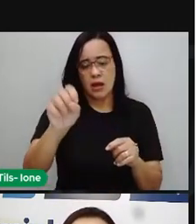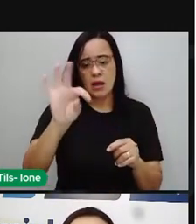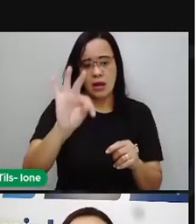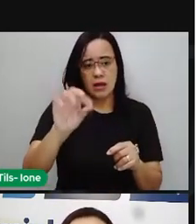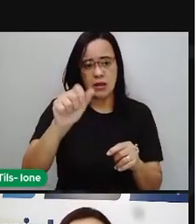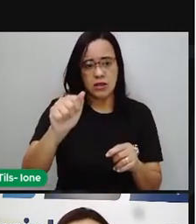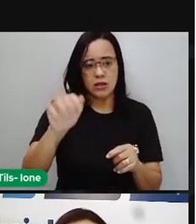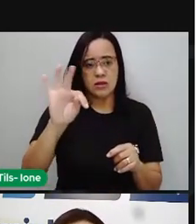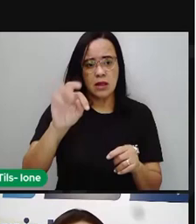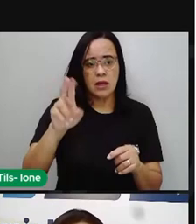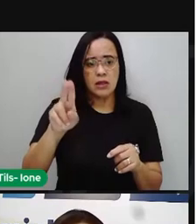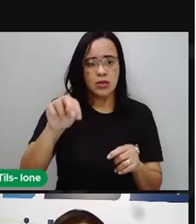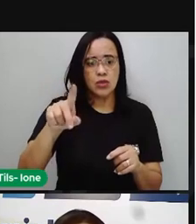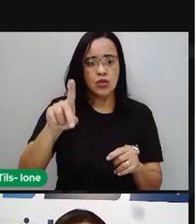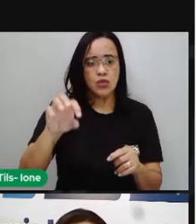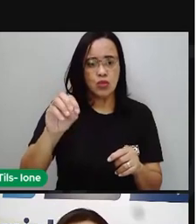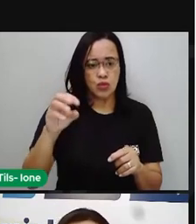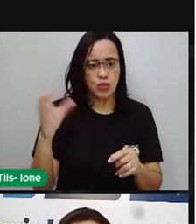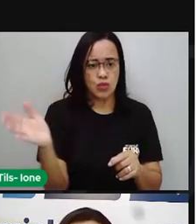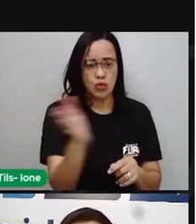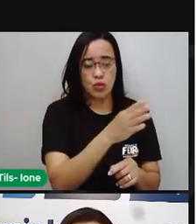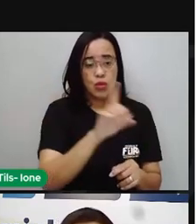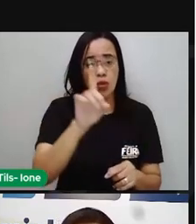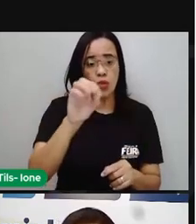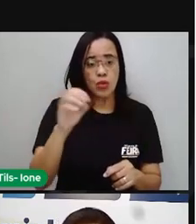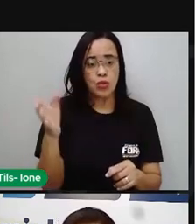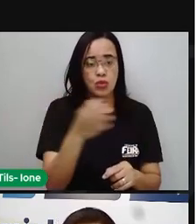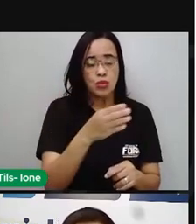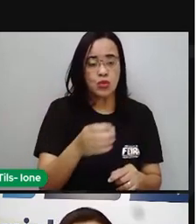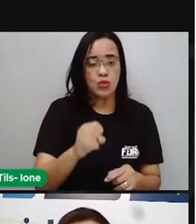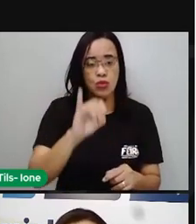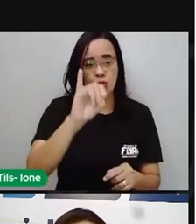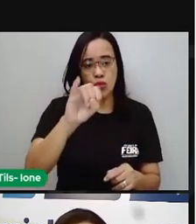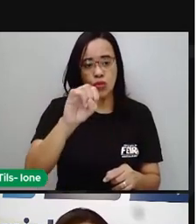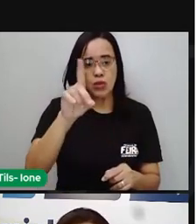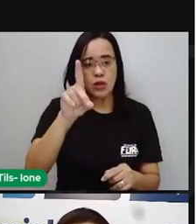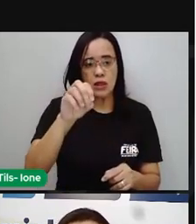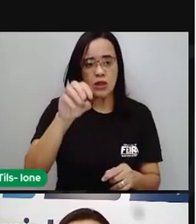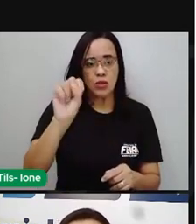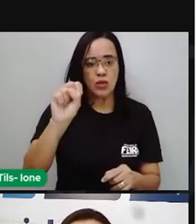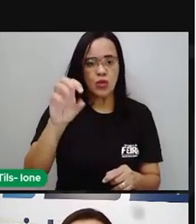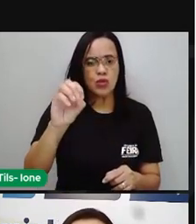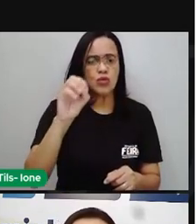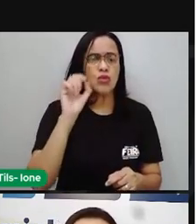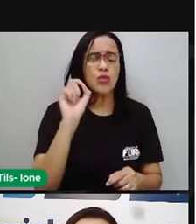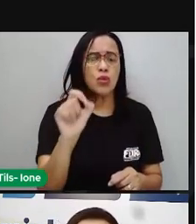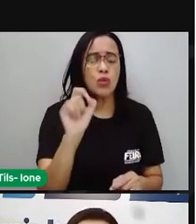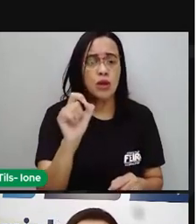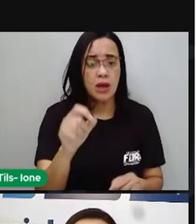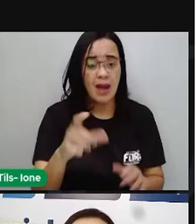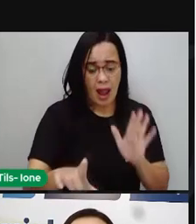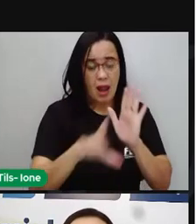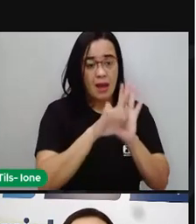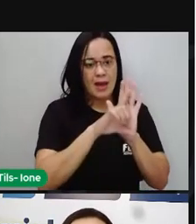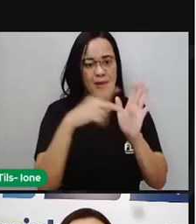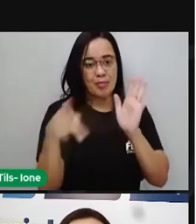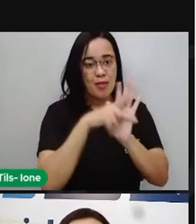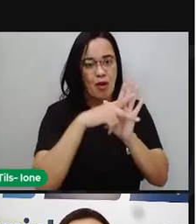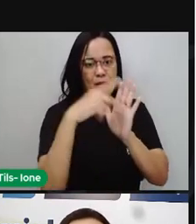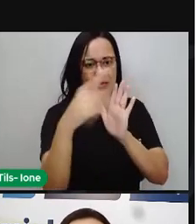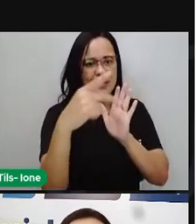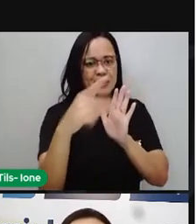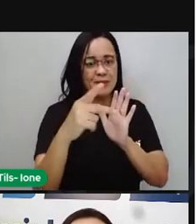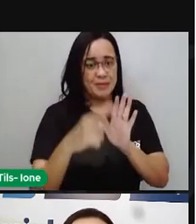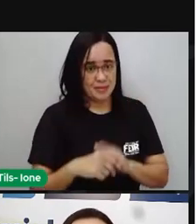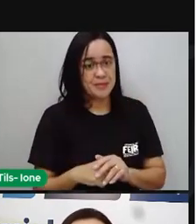.741 de 2003. Essa lei aí foi aprovada em 2004. E está